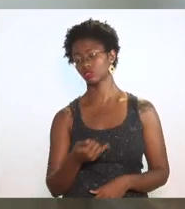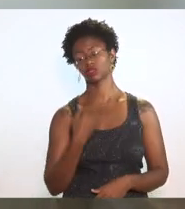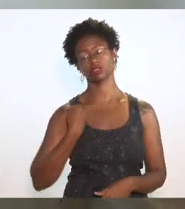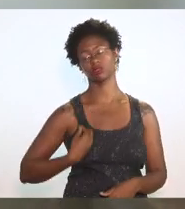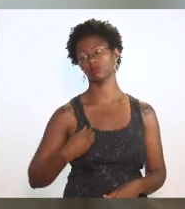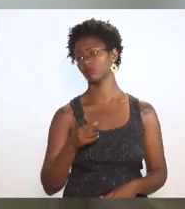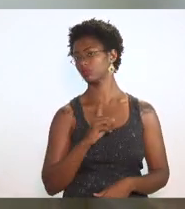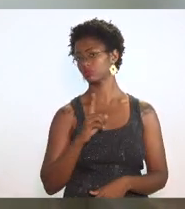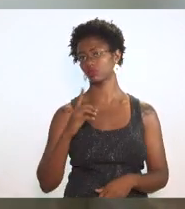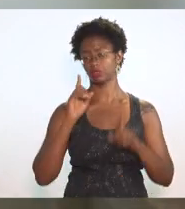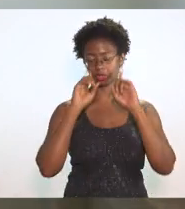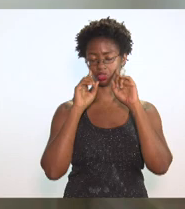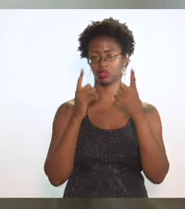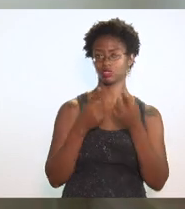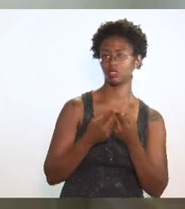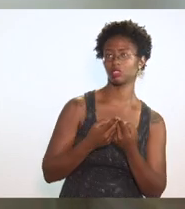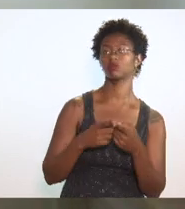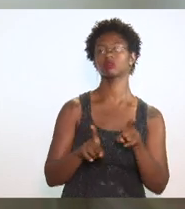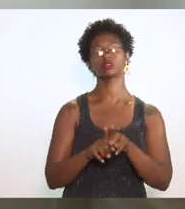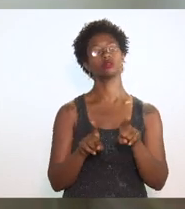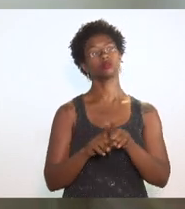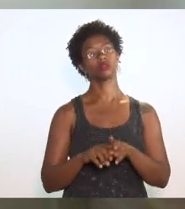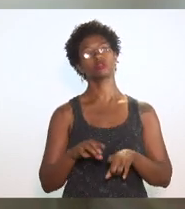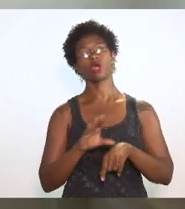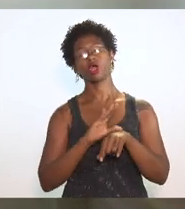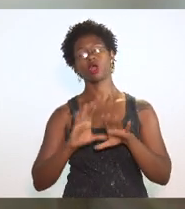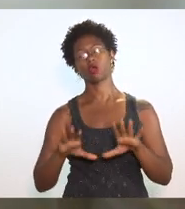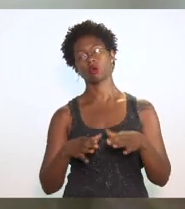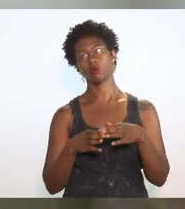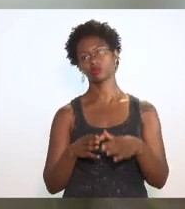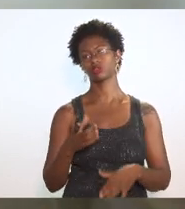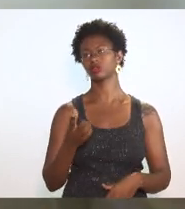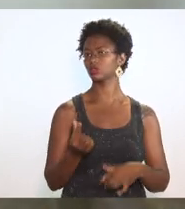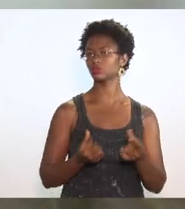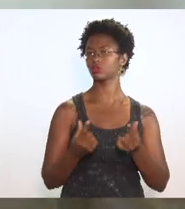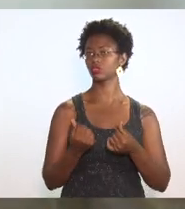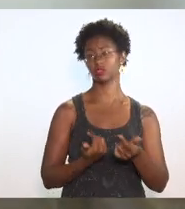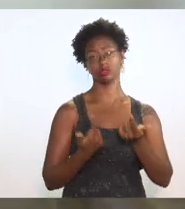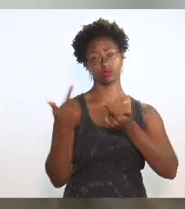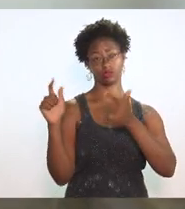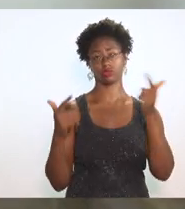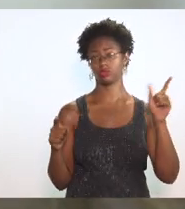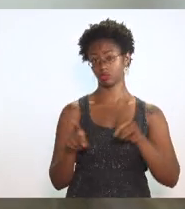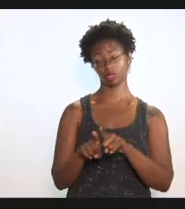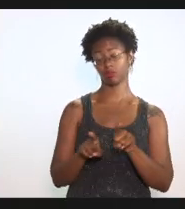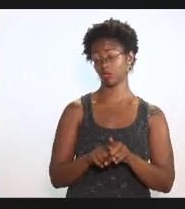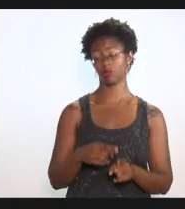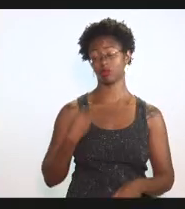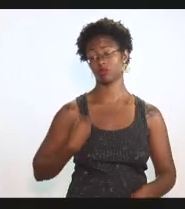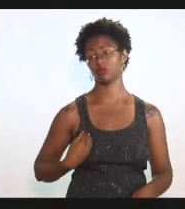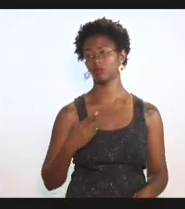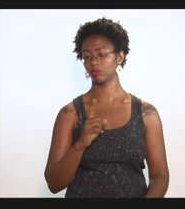presidente da comissão de tributação também não nem de outras comissões